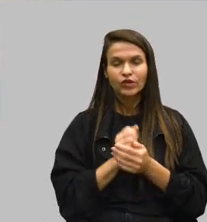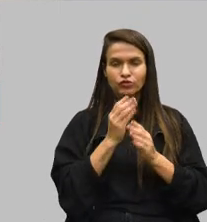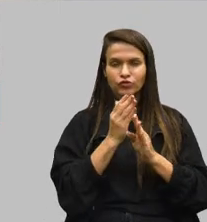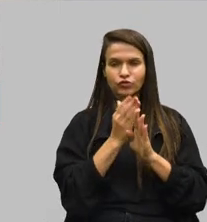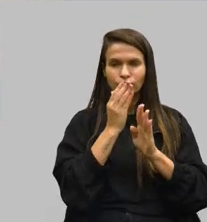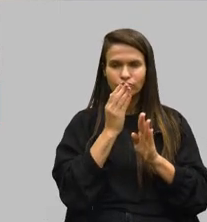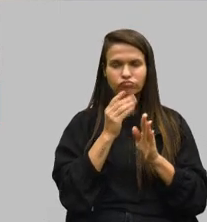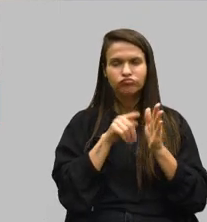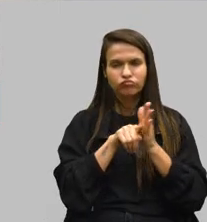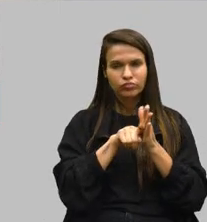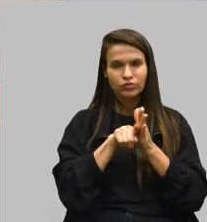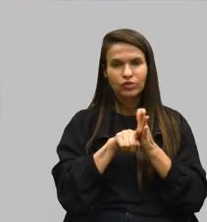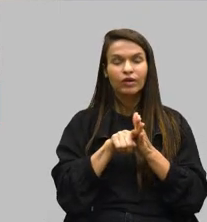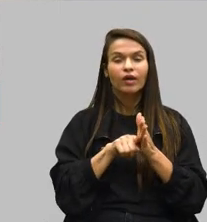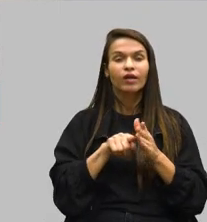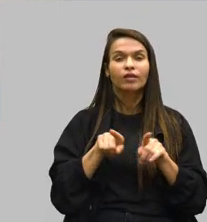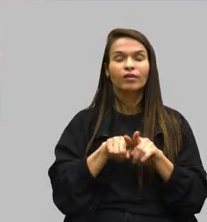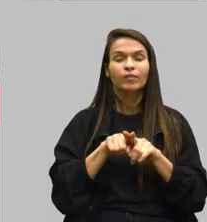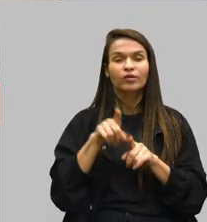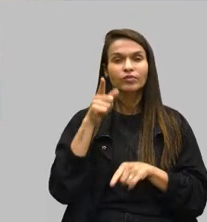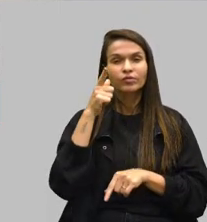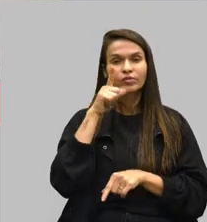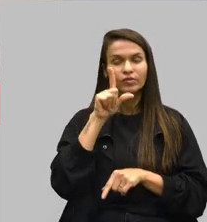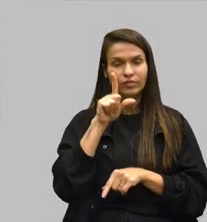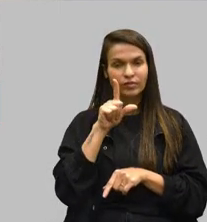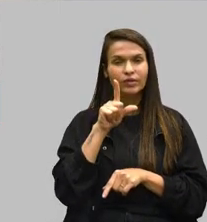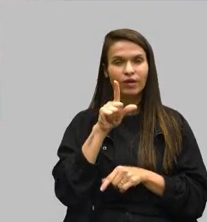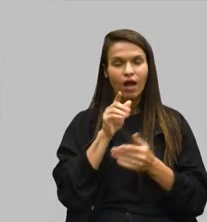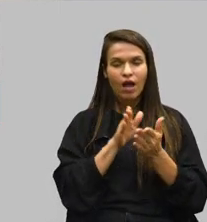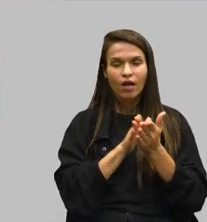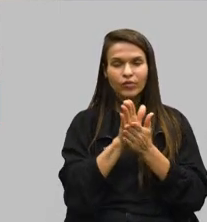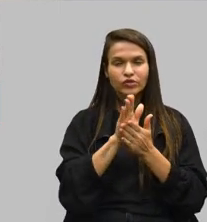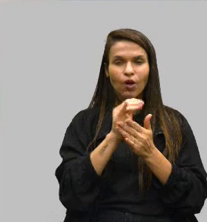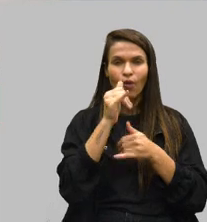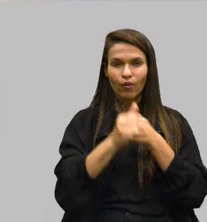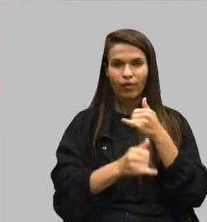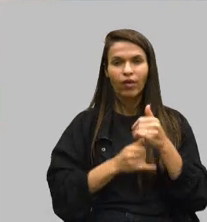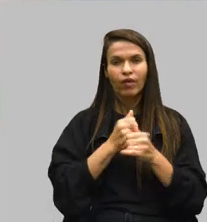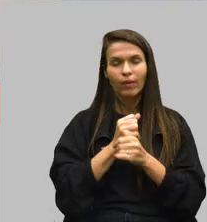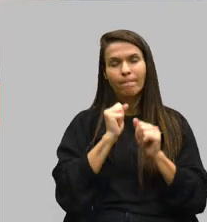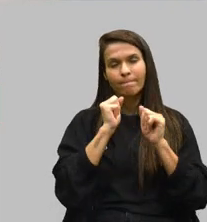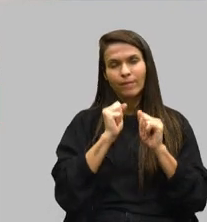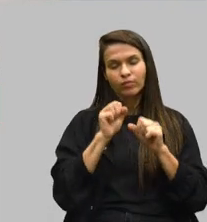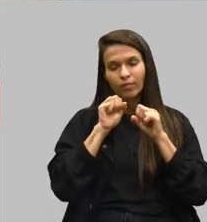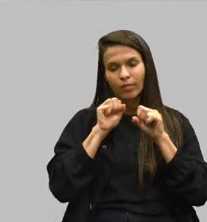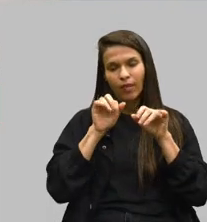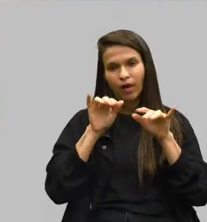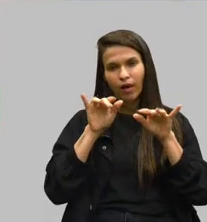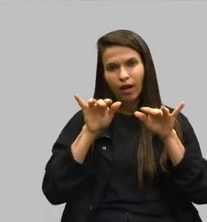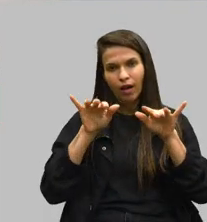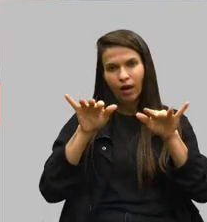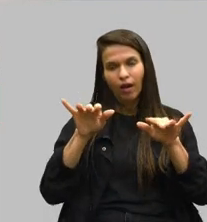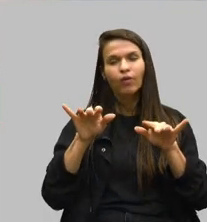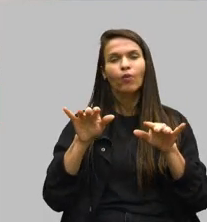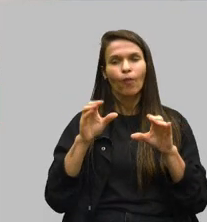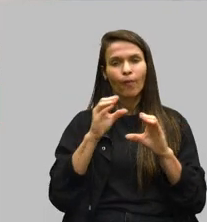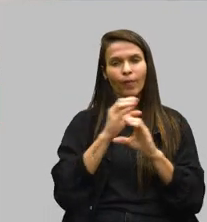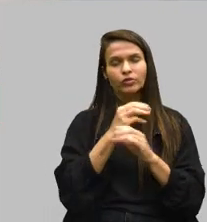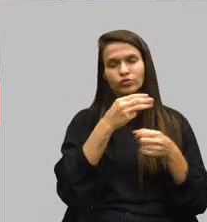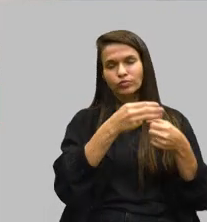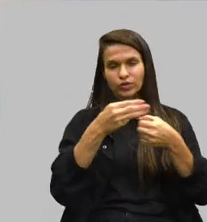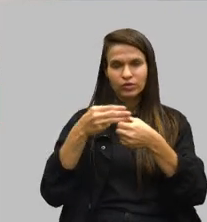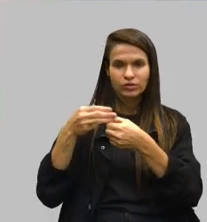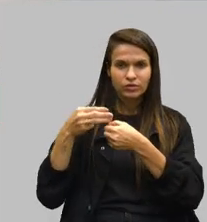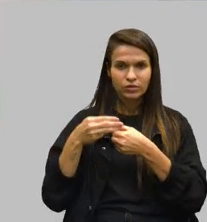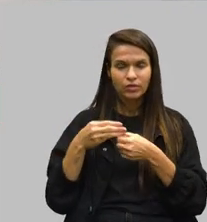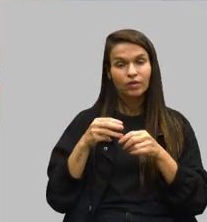também que nós conseguimos essas emissões online para que a gente possa alcançar a abrangência com a totalidade dos municípios e